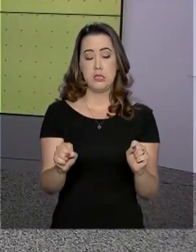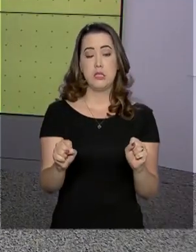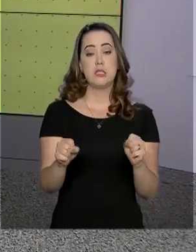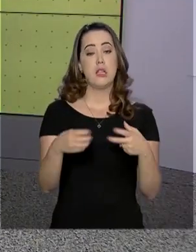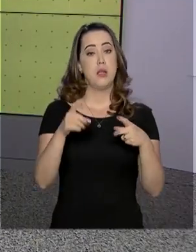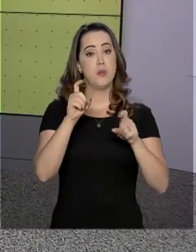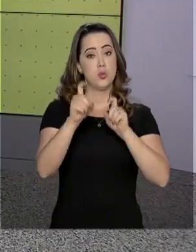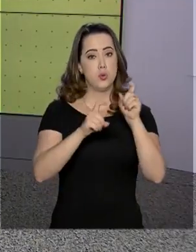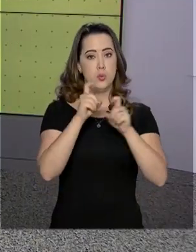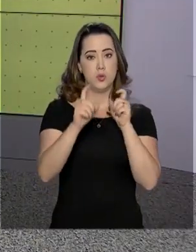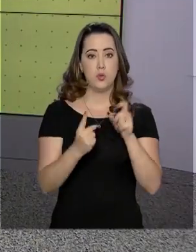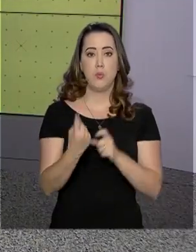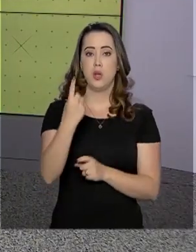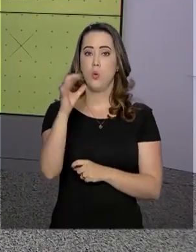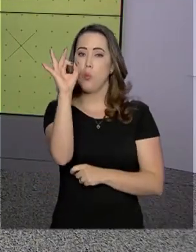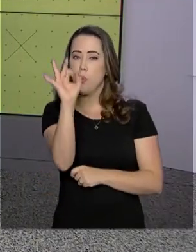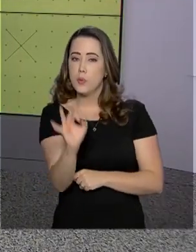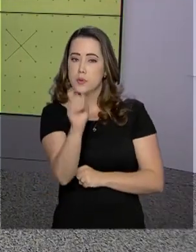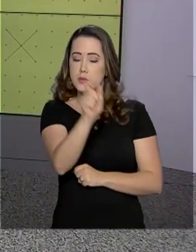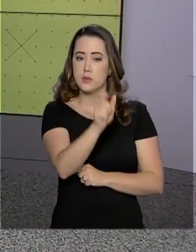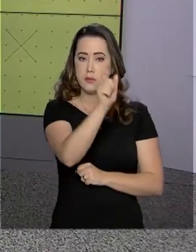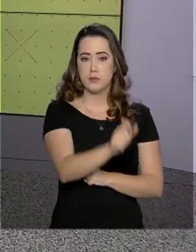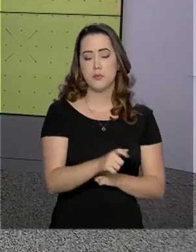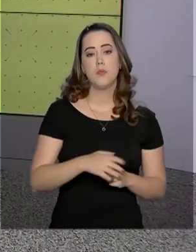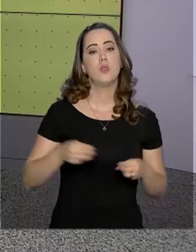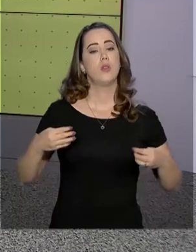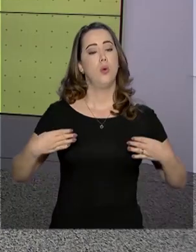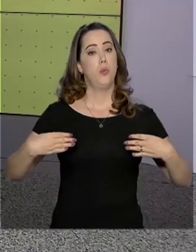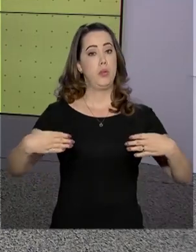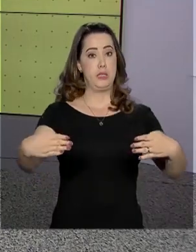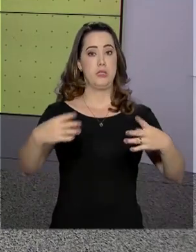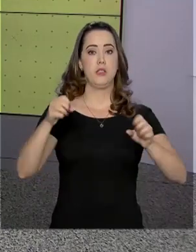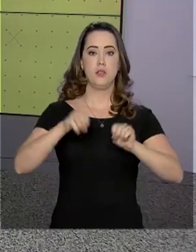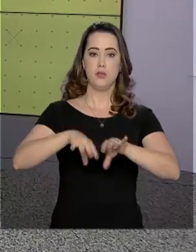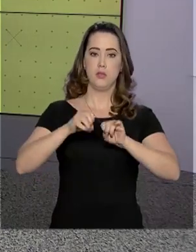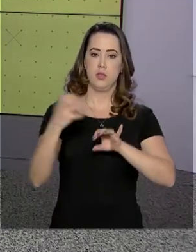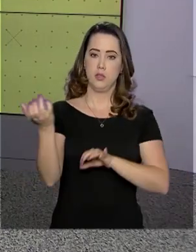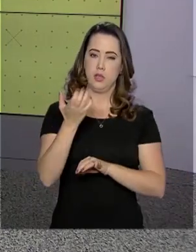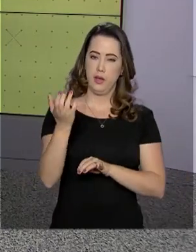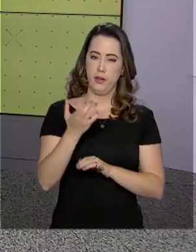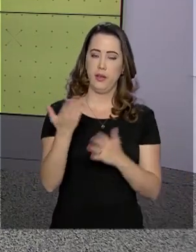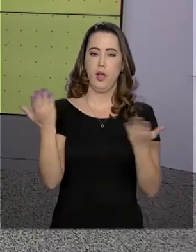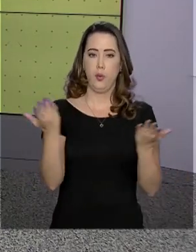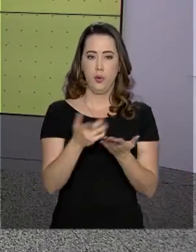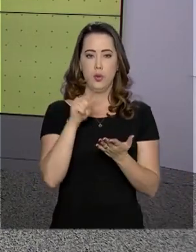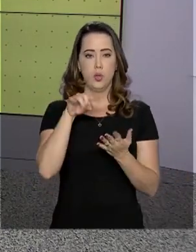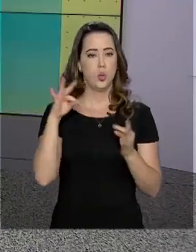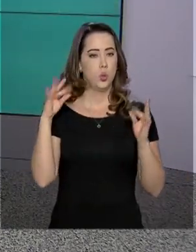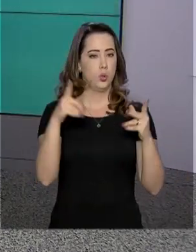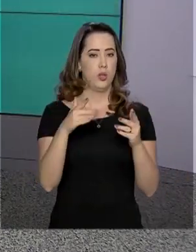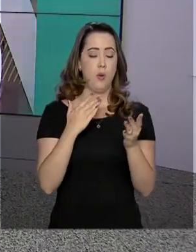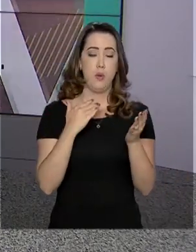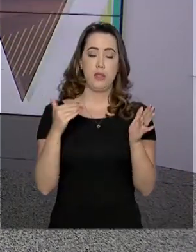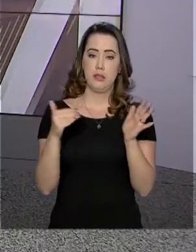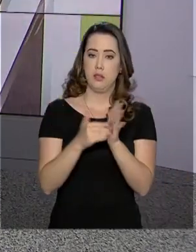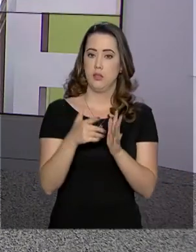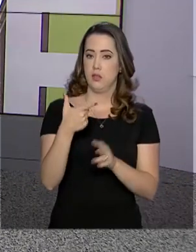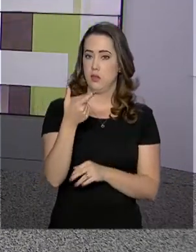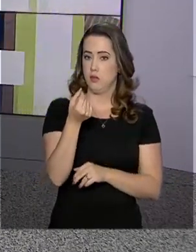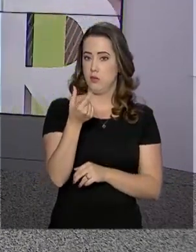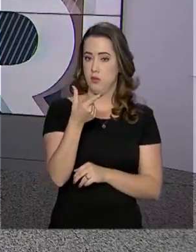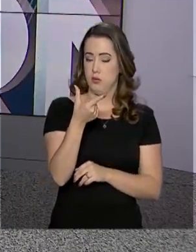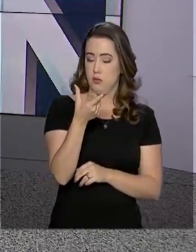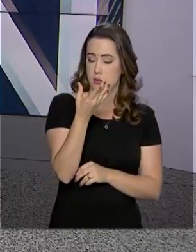digital para 1% dos candidatos. O Ministério da Educação pretende que o modelo seja totalmente implantado até